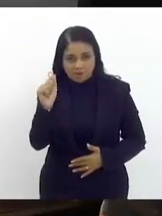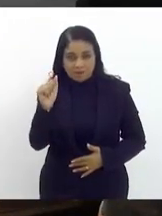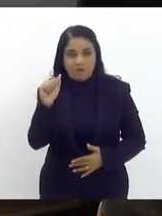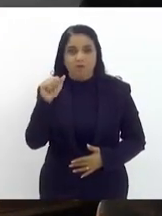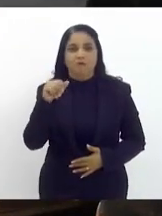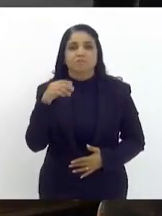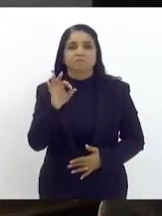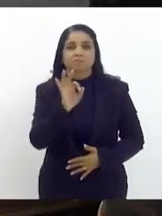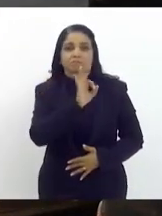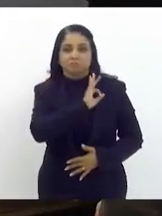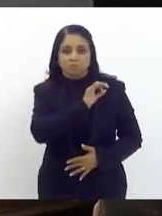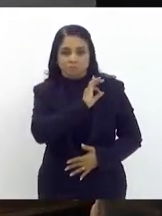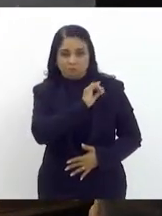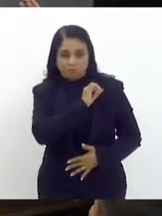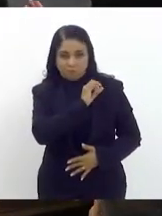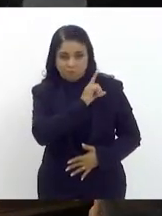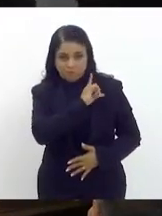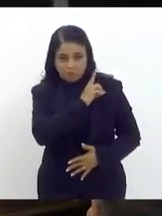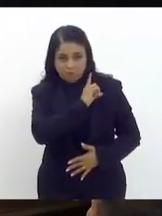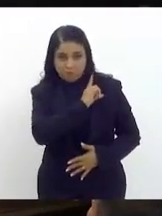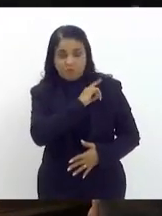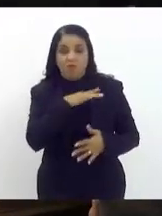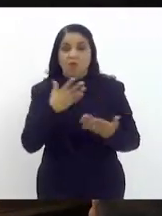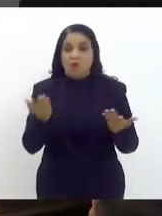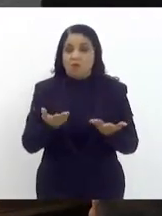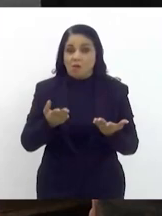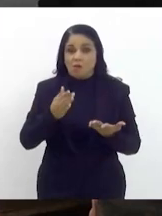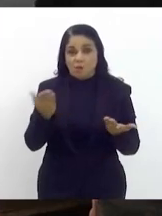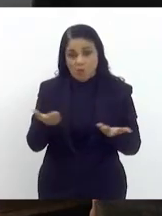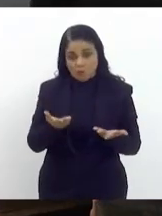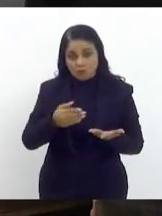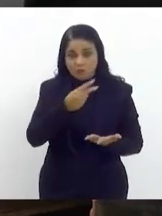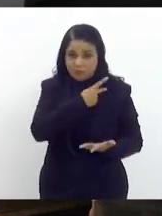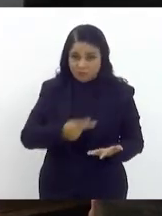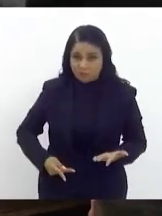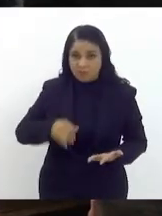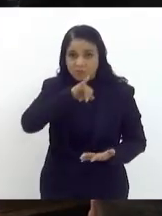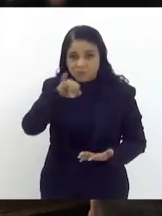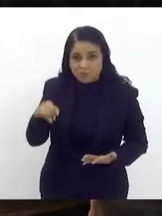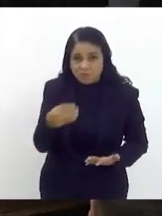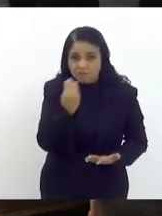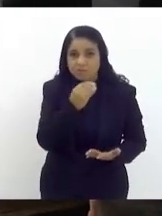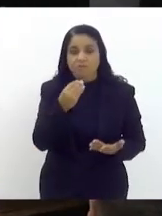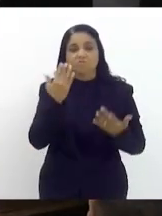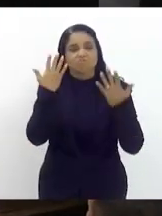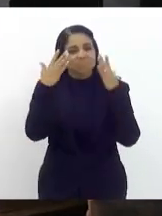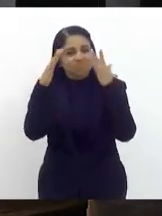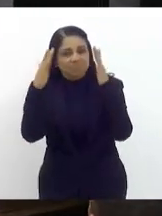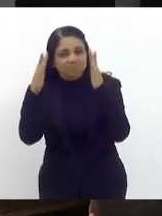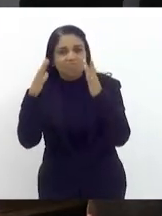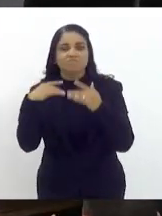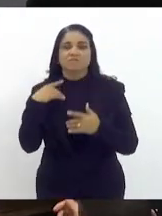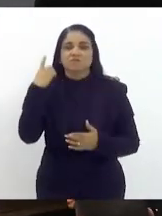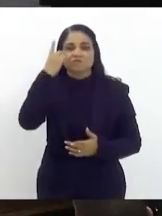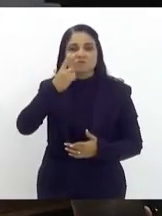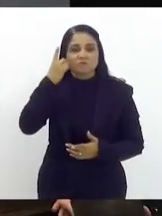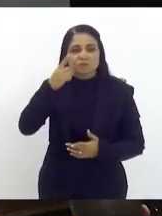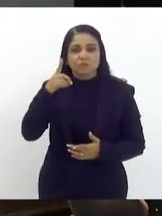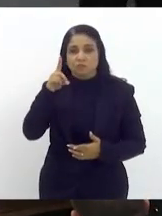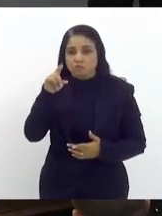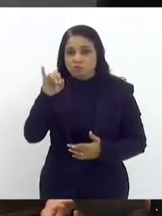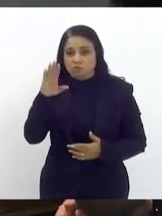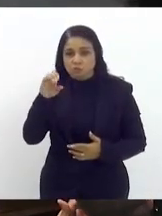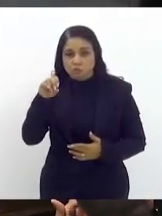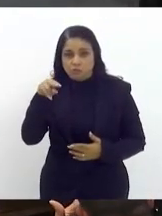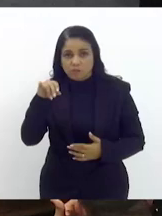Presidente, eu quero aproveitar a oportunidade, também saudar aqui o deputado Dionísio Lins, Valdeciasa, que como eu também